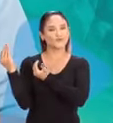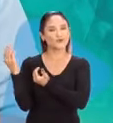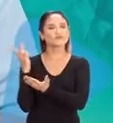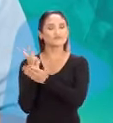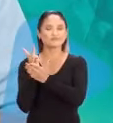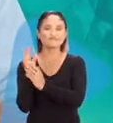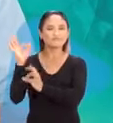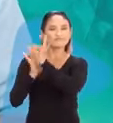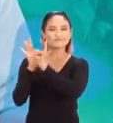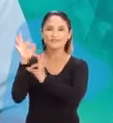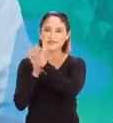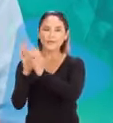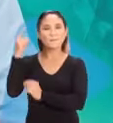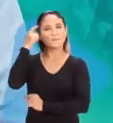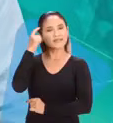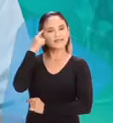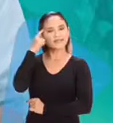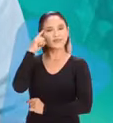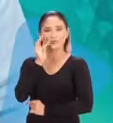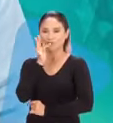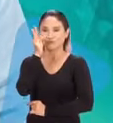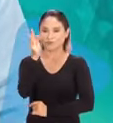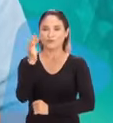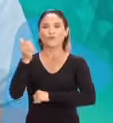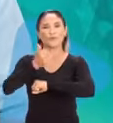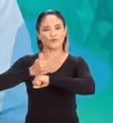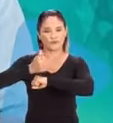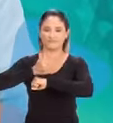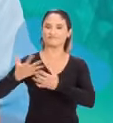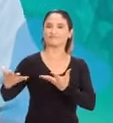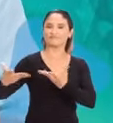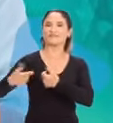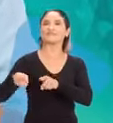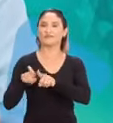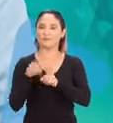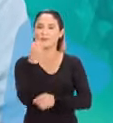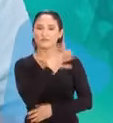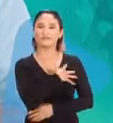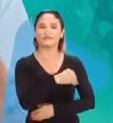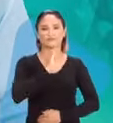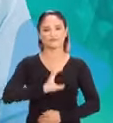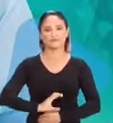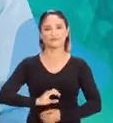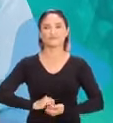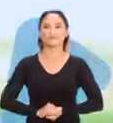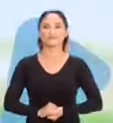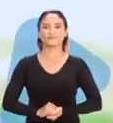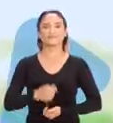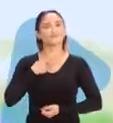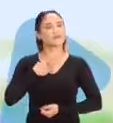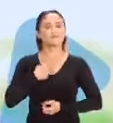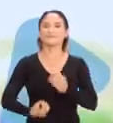e jovens estão sendo preparados, não apenas para serem bons profissionais, mas, sobretudo, bons filhos, bons cidadãos.